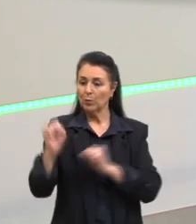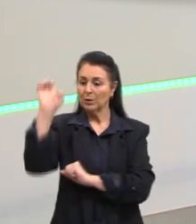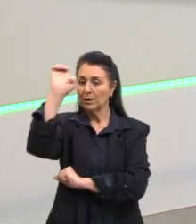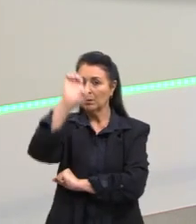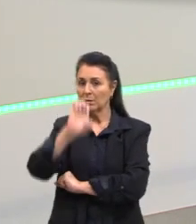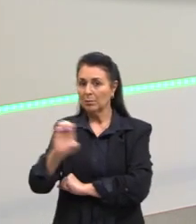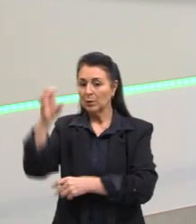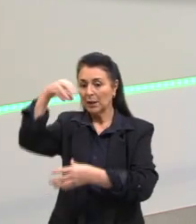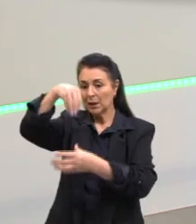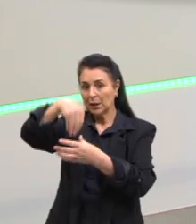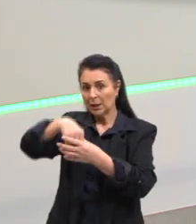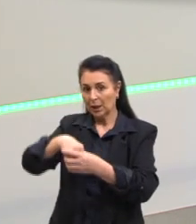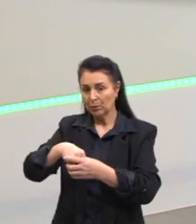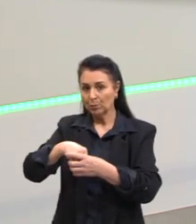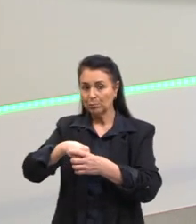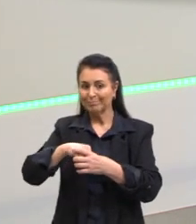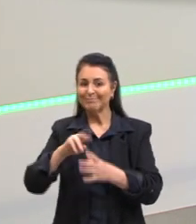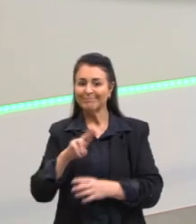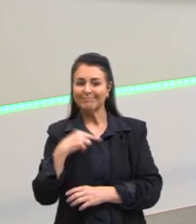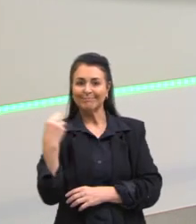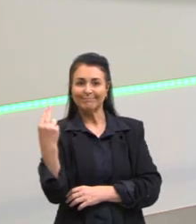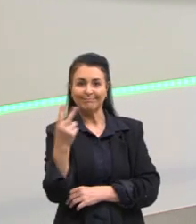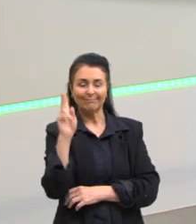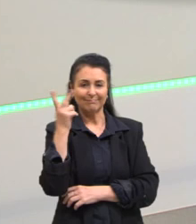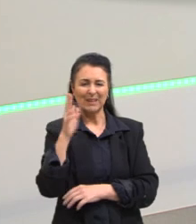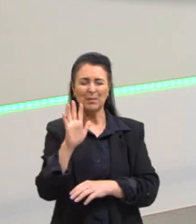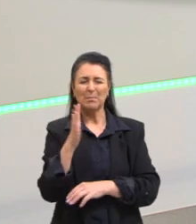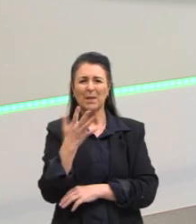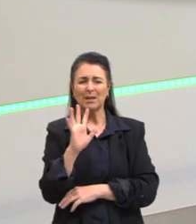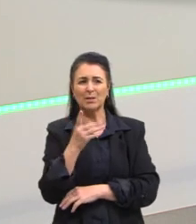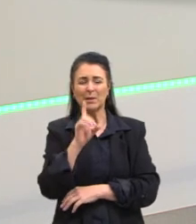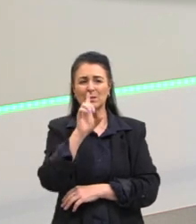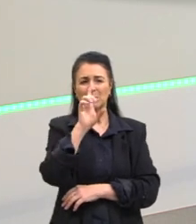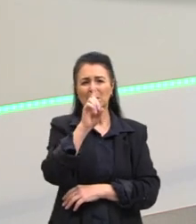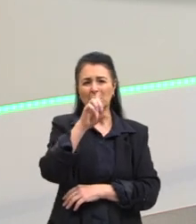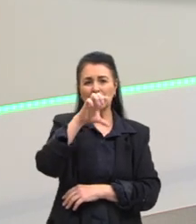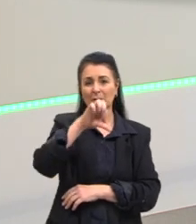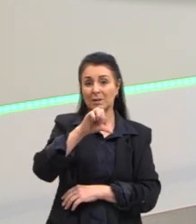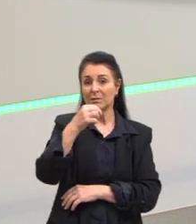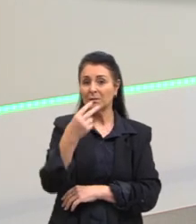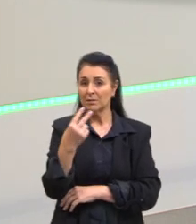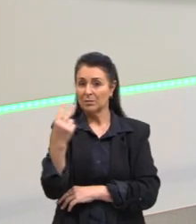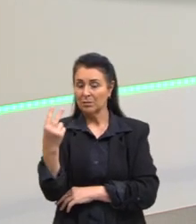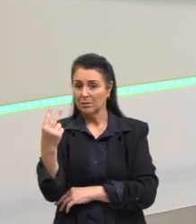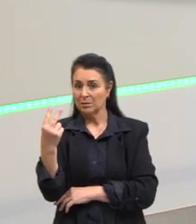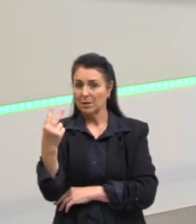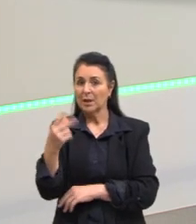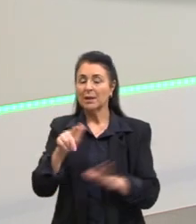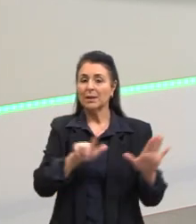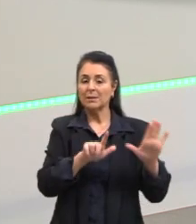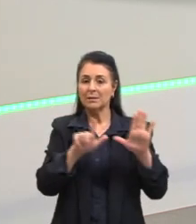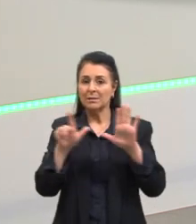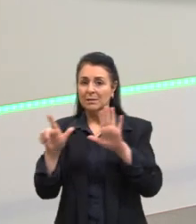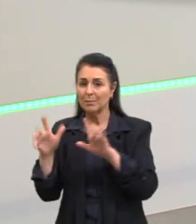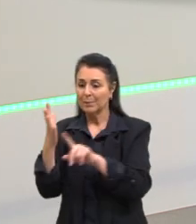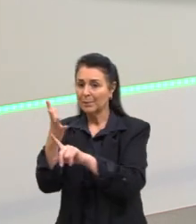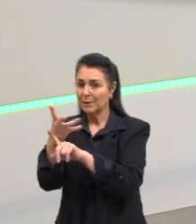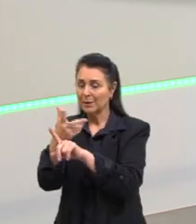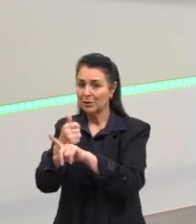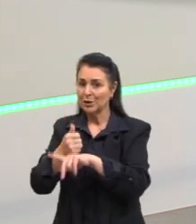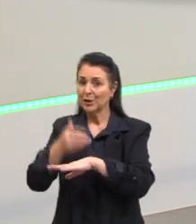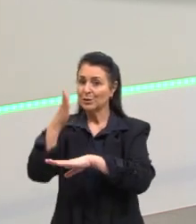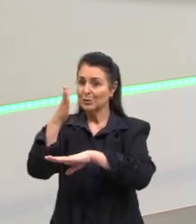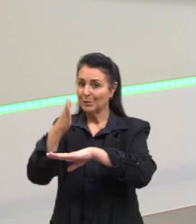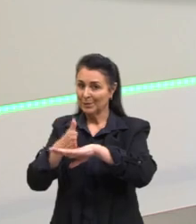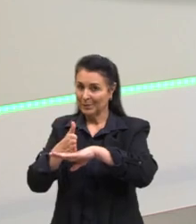nossa história, é mais ou menos 1922, como a Semana de Arte Moderna. Mas nós vamos